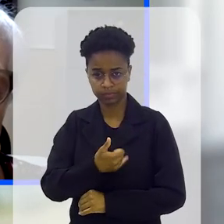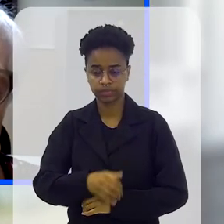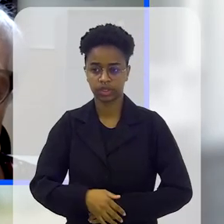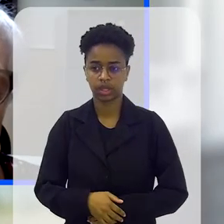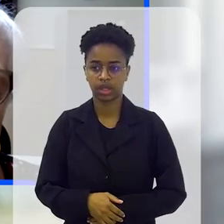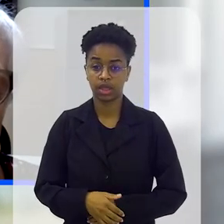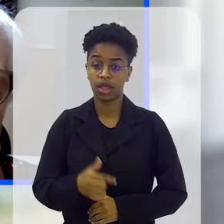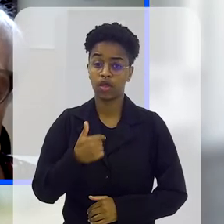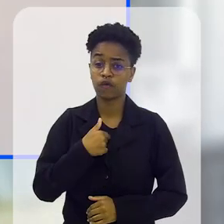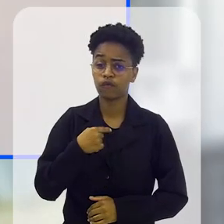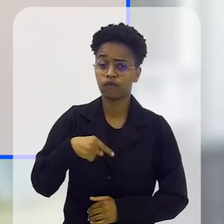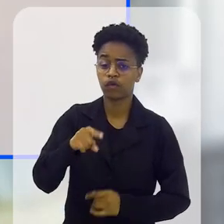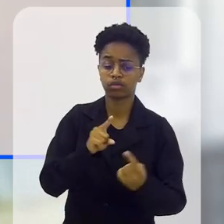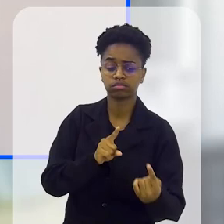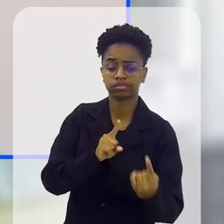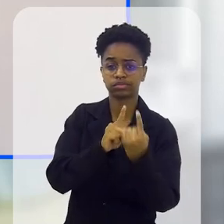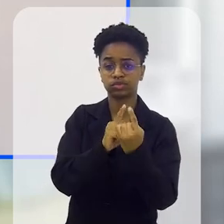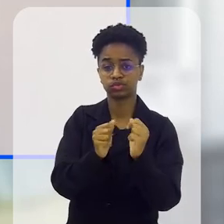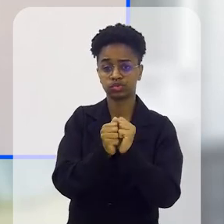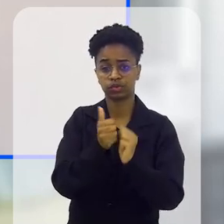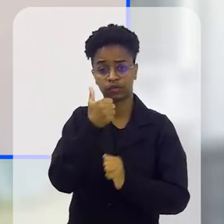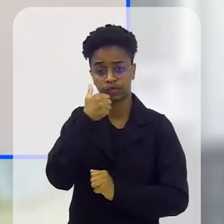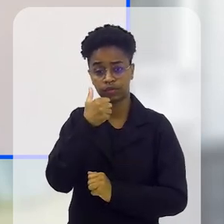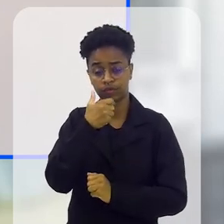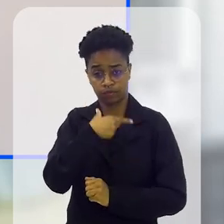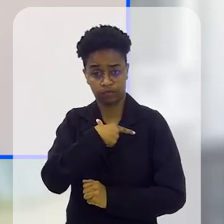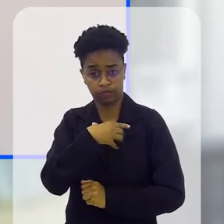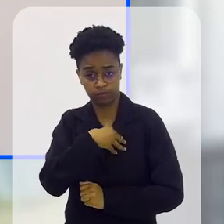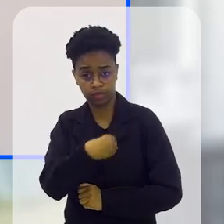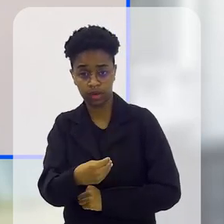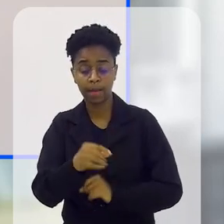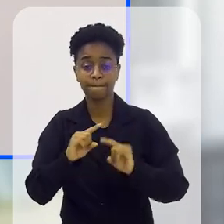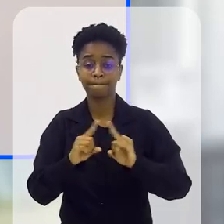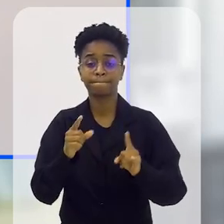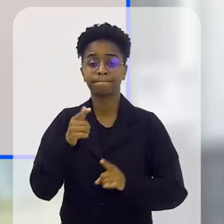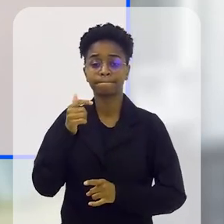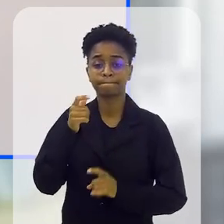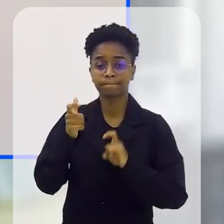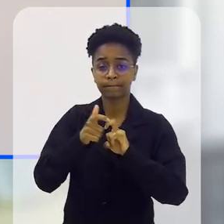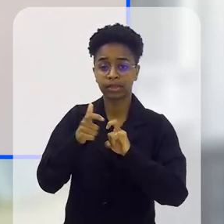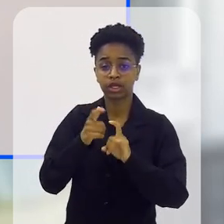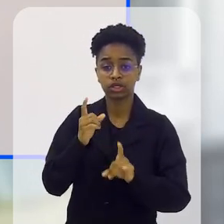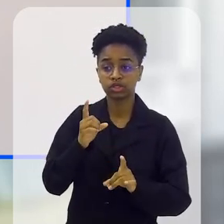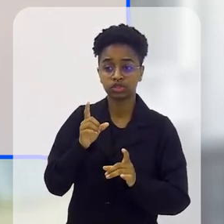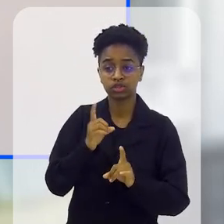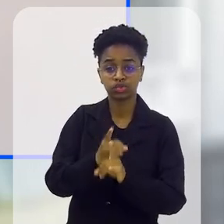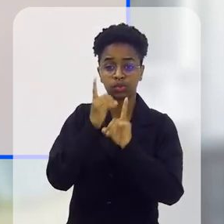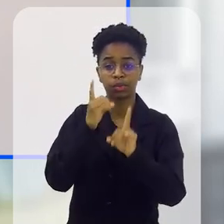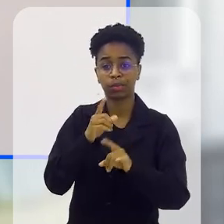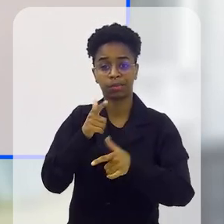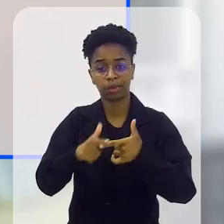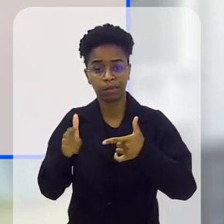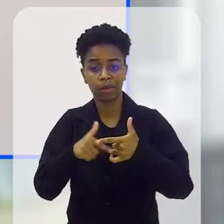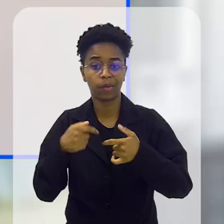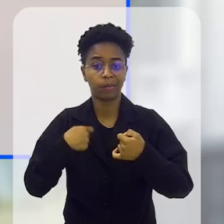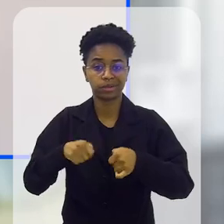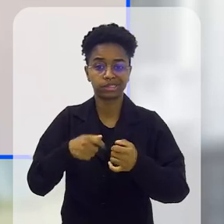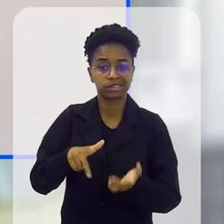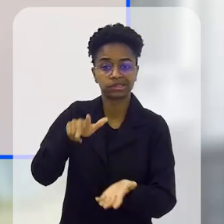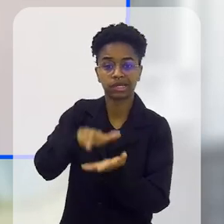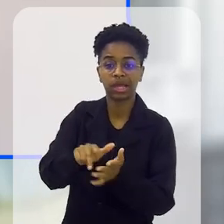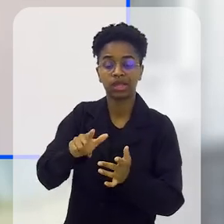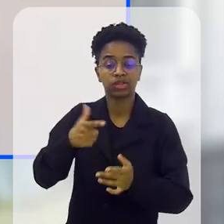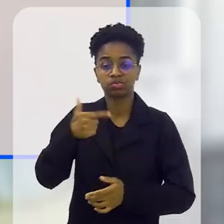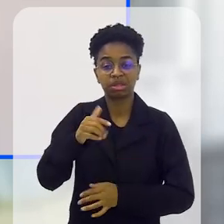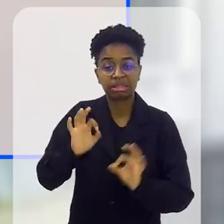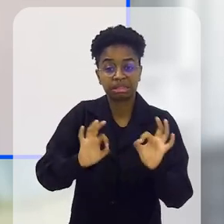fui para uma consulta com o meu filho, e aí, de repente, a médica diagnosticou um problema, eu tive que internar, eu estava com a roupa do corpo, eu